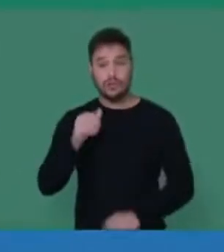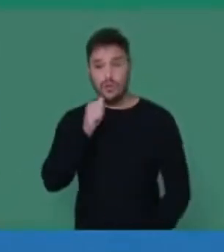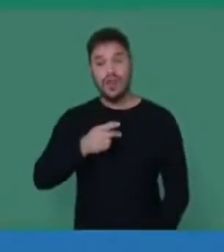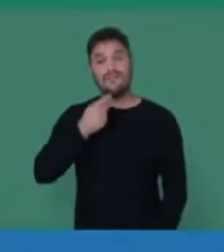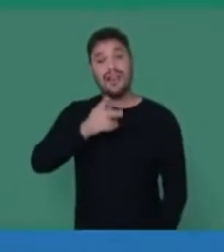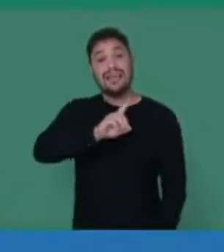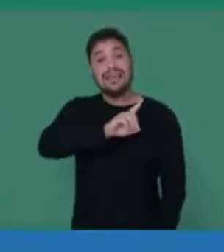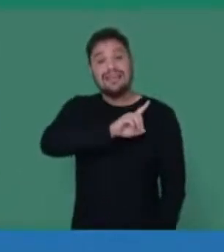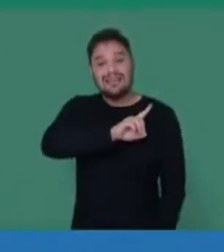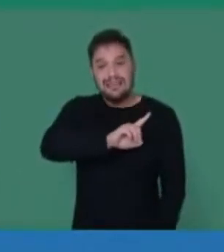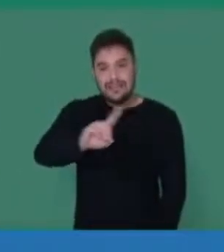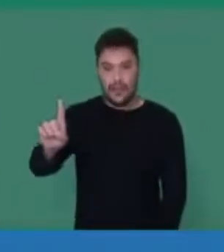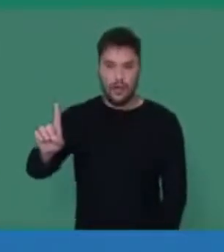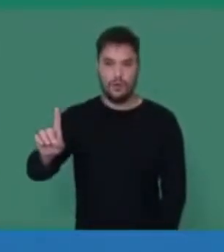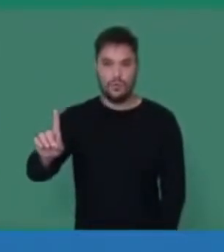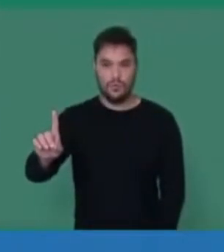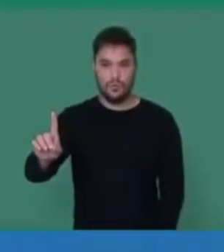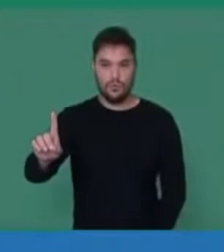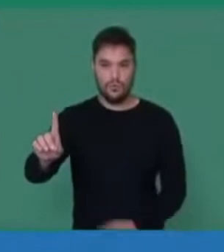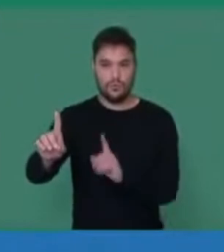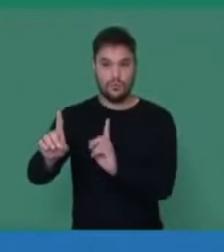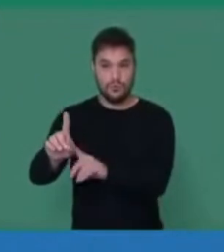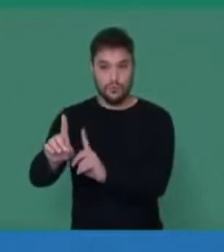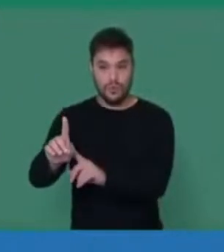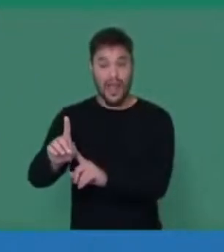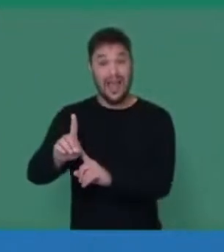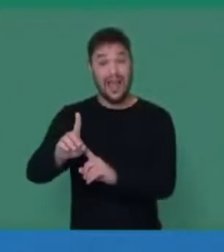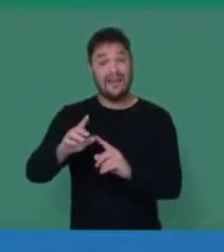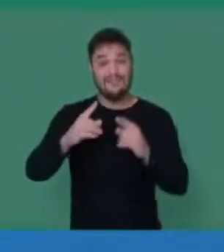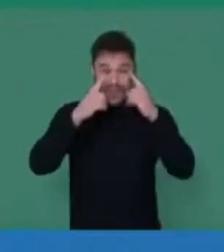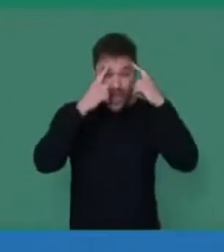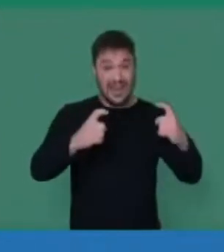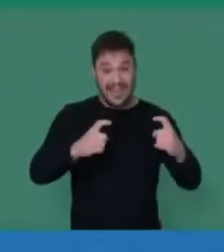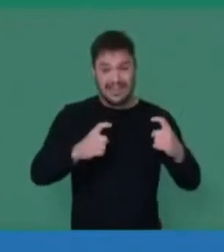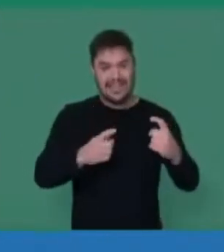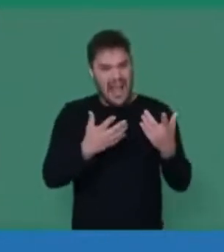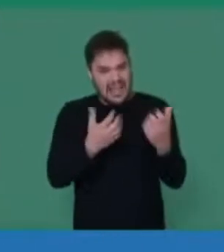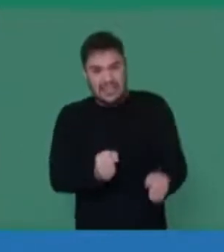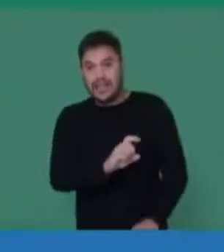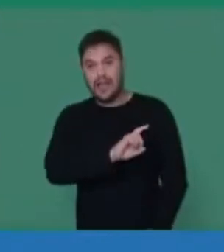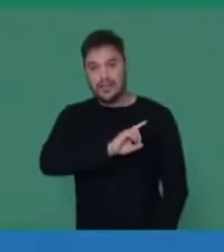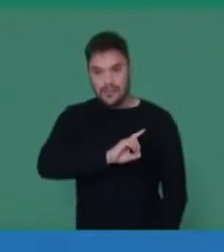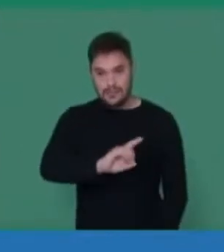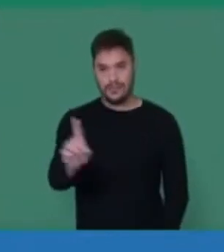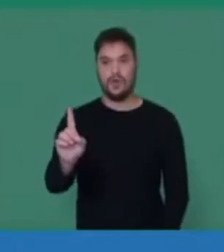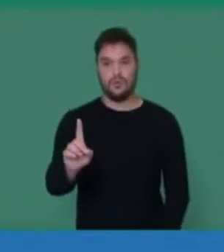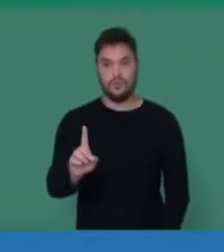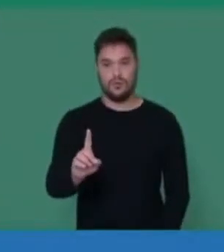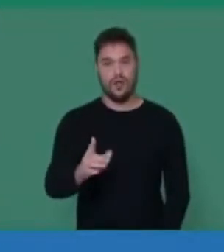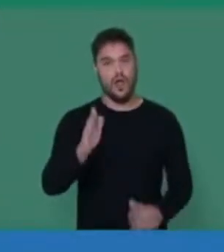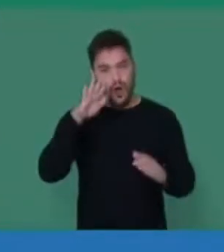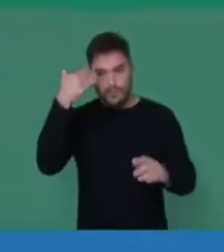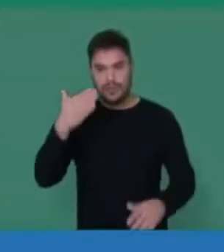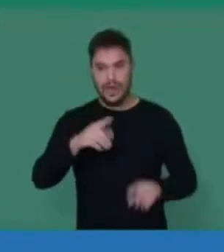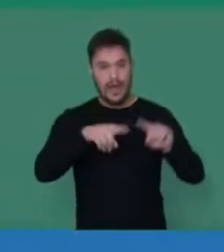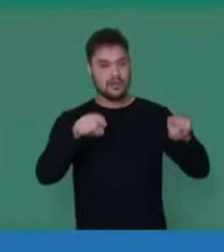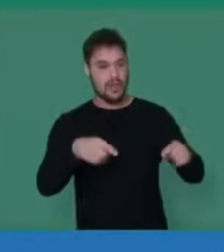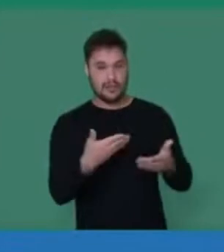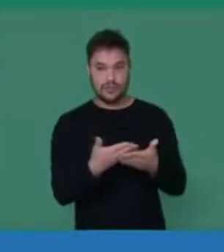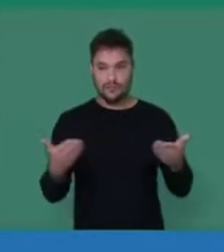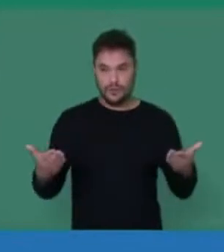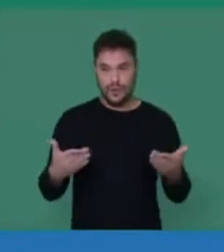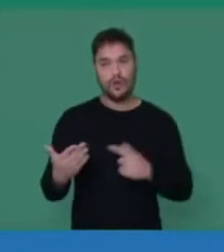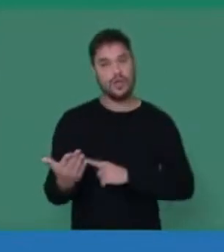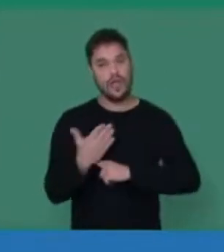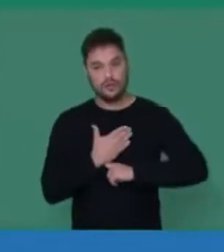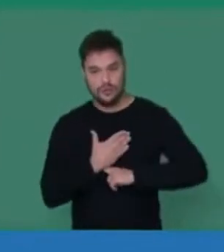não Sâmia, não, nenhuma violência será tolerada, em homenagem às servidoras da casa e aos servidores, que